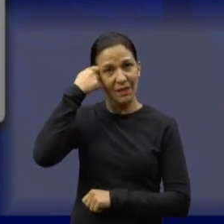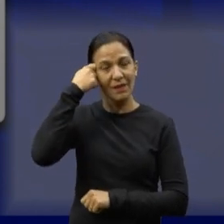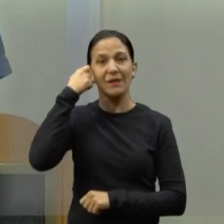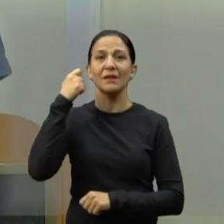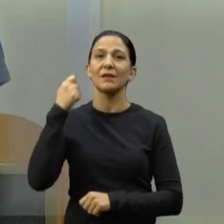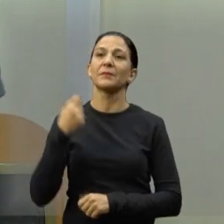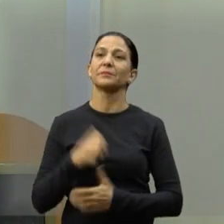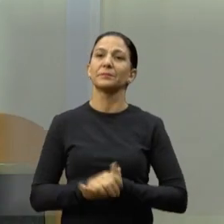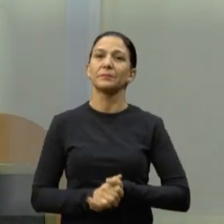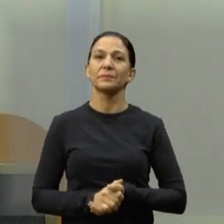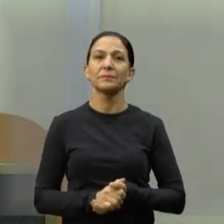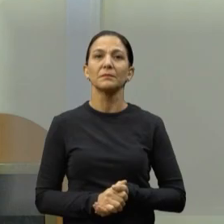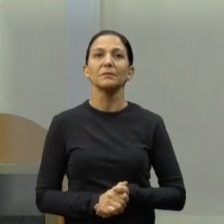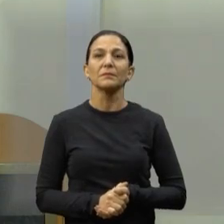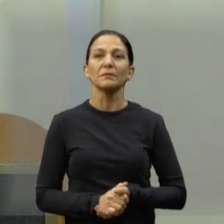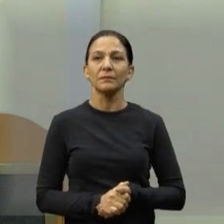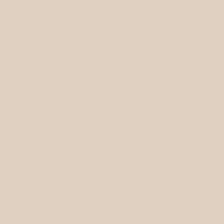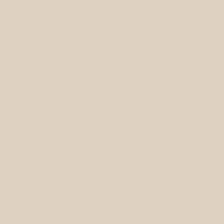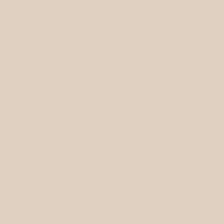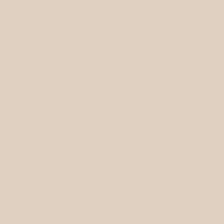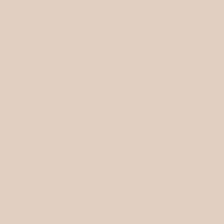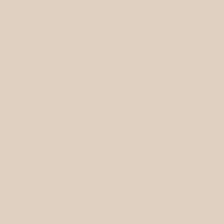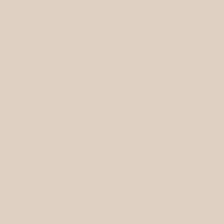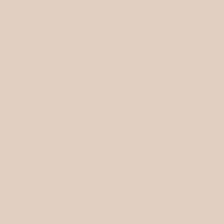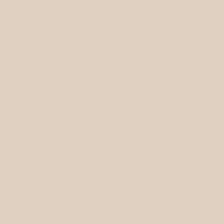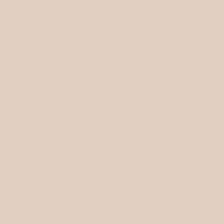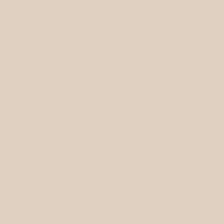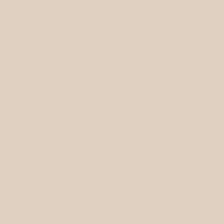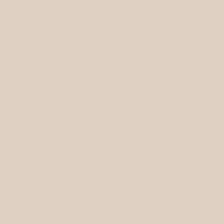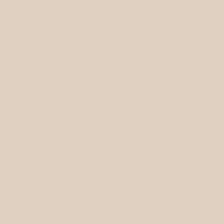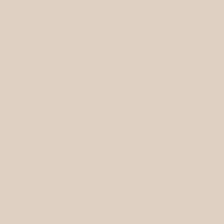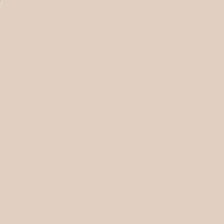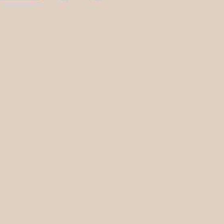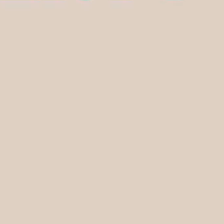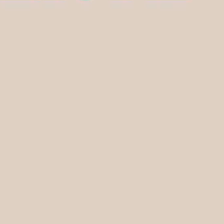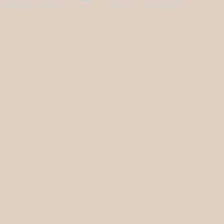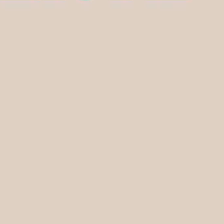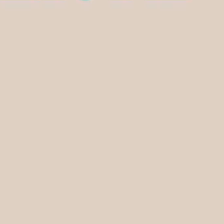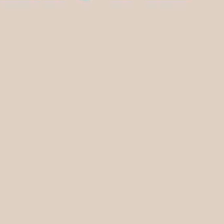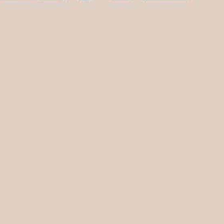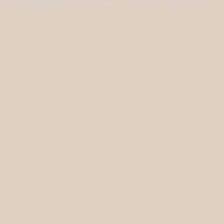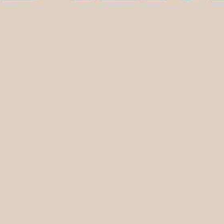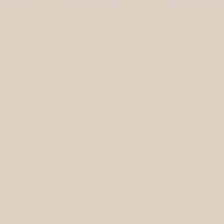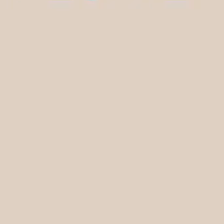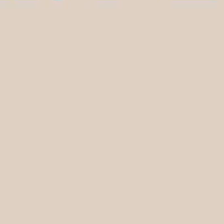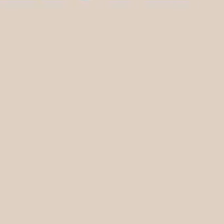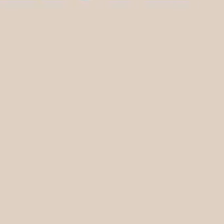todos um bom dia. Obrigado. Legenda Zanotto